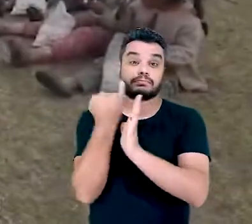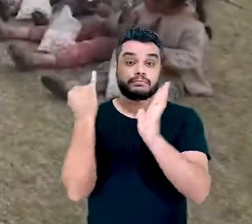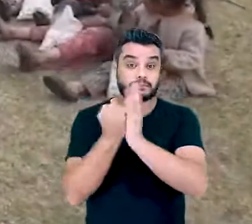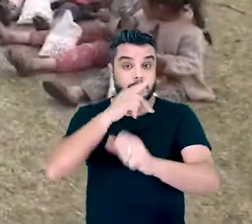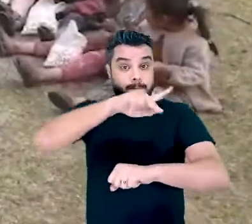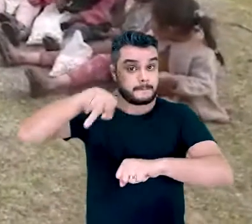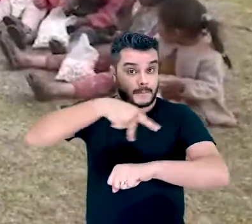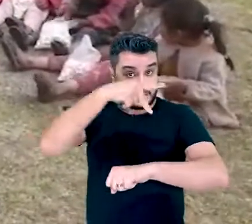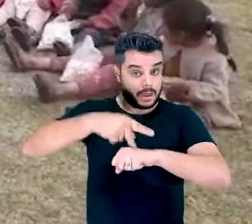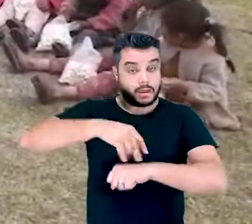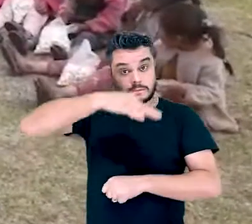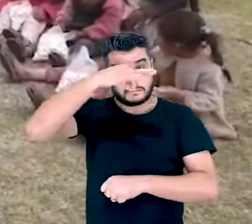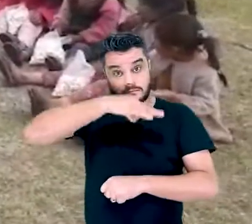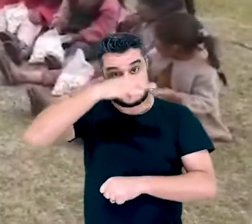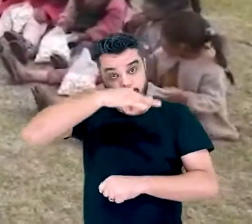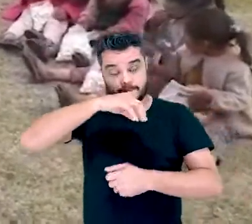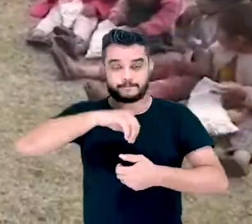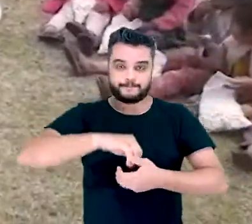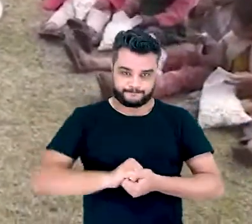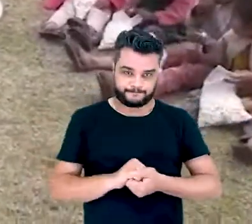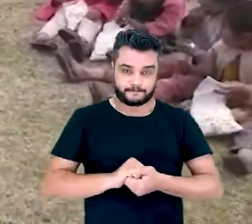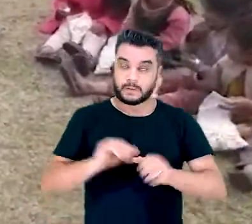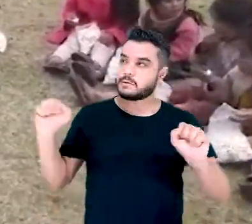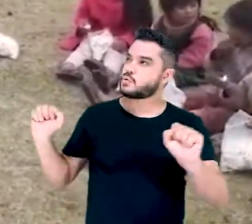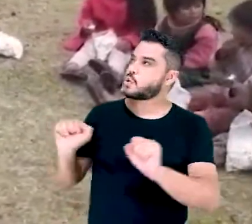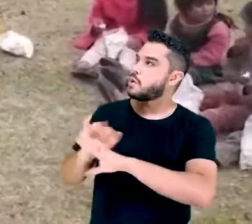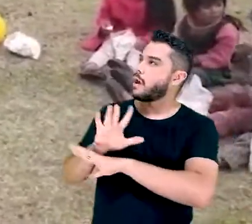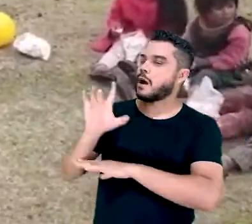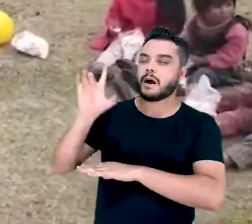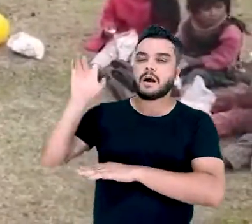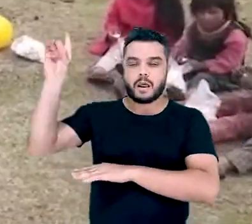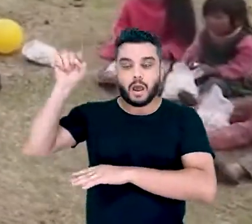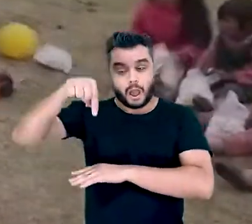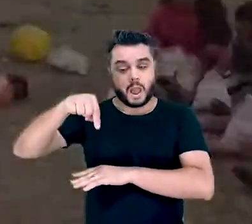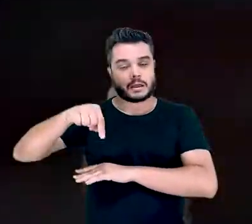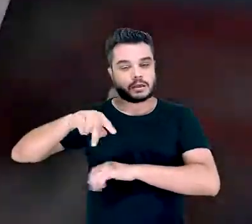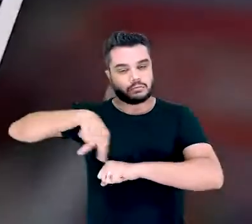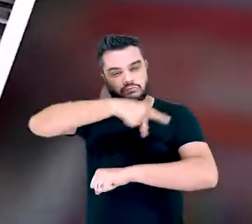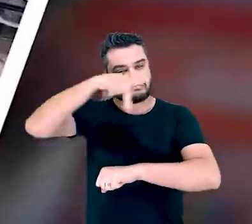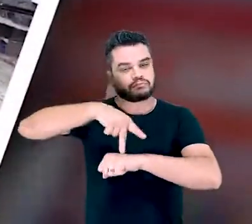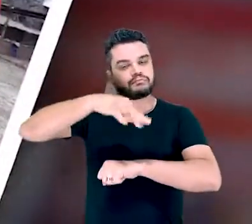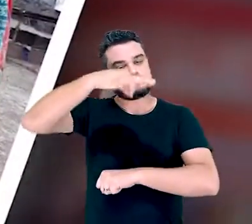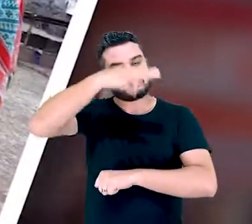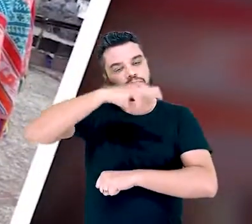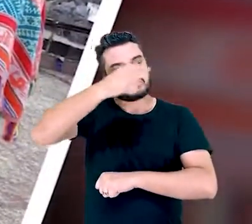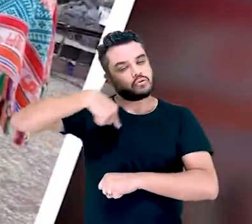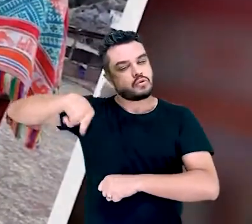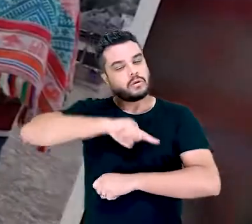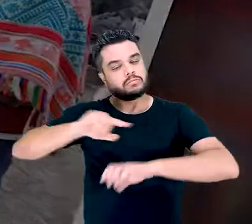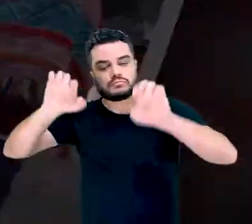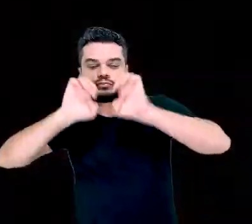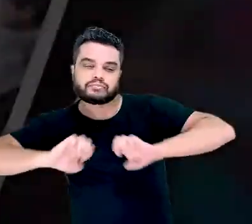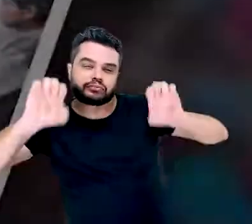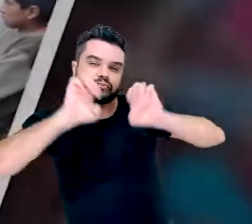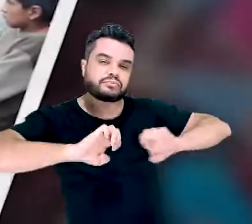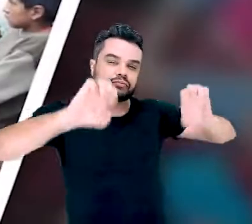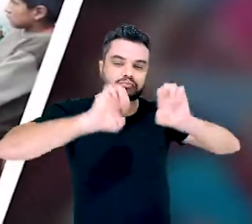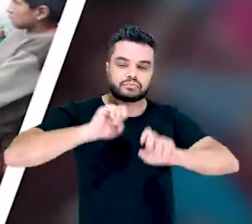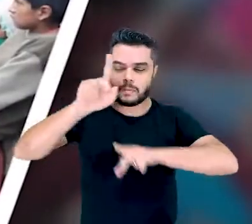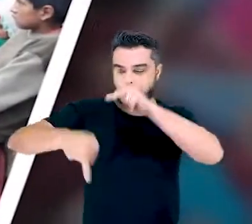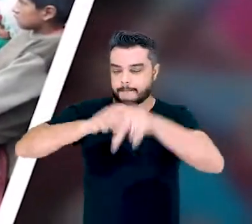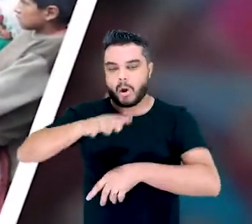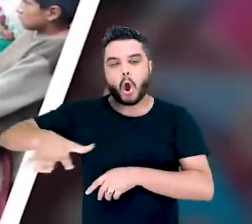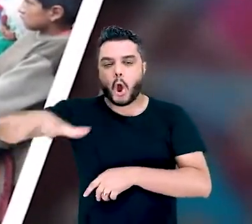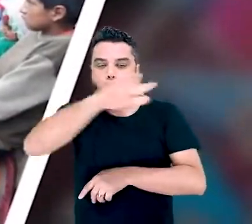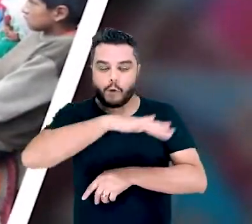missionária no Peru. Para a glória do Senhor, o trabalho tem se estendido em comunidades, nos povoados, a nossa